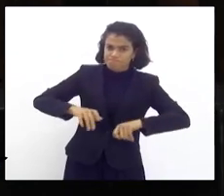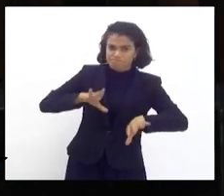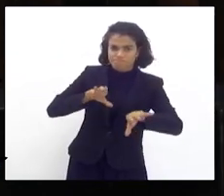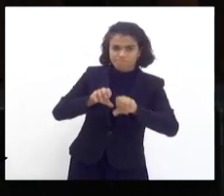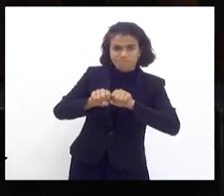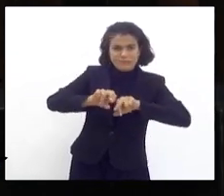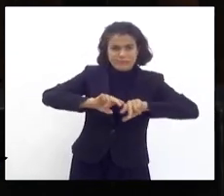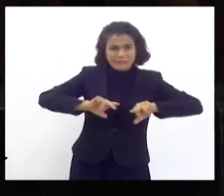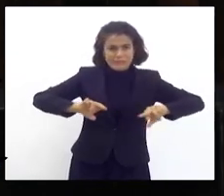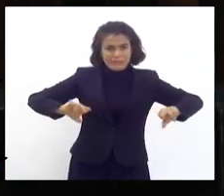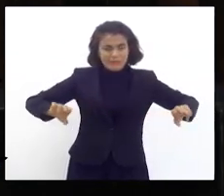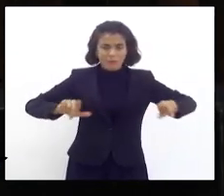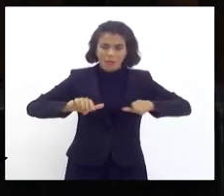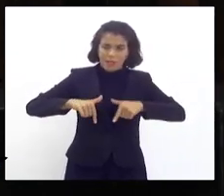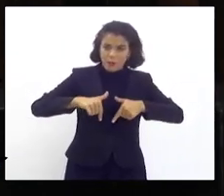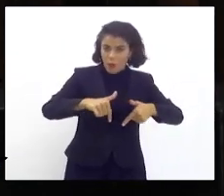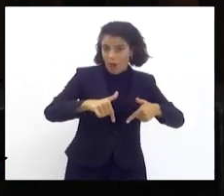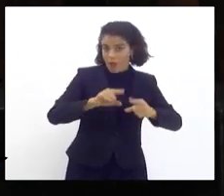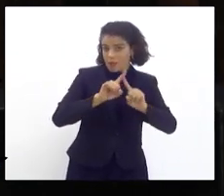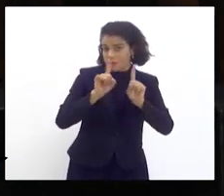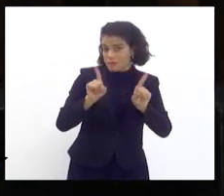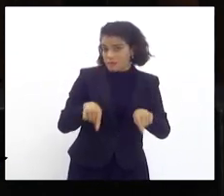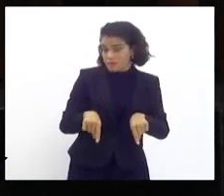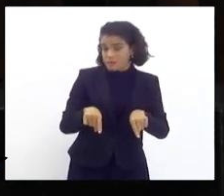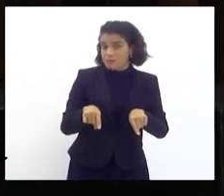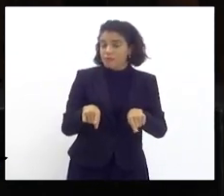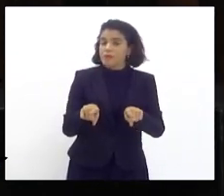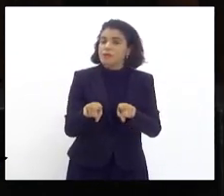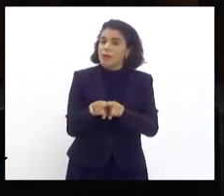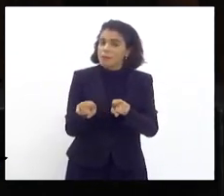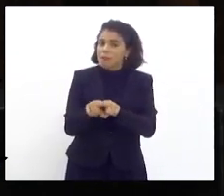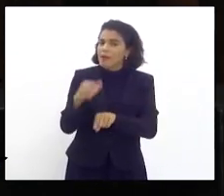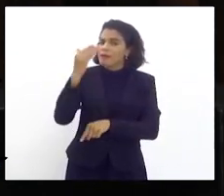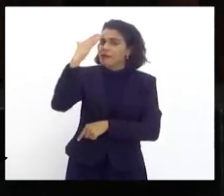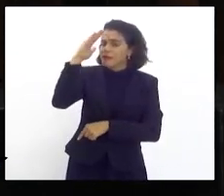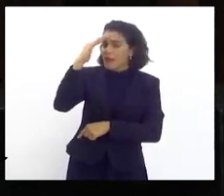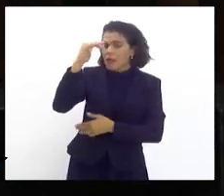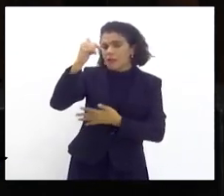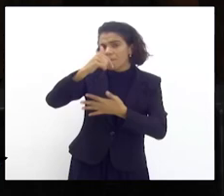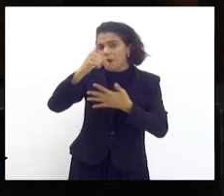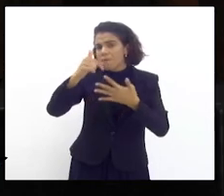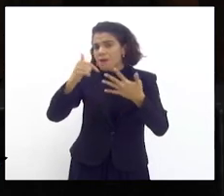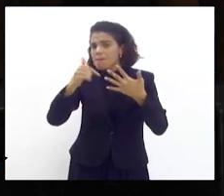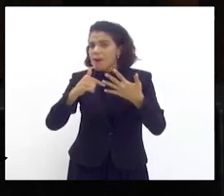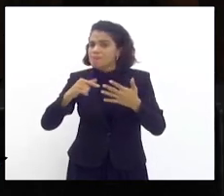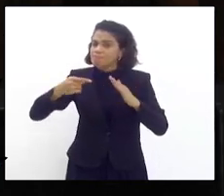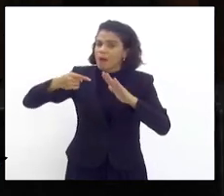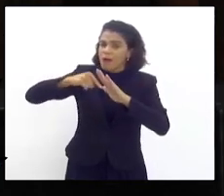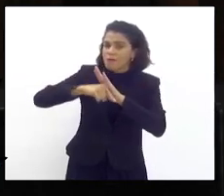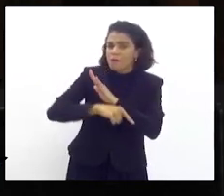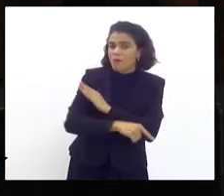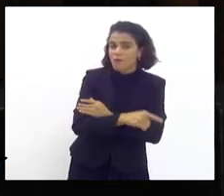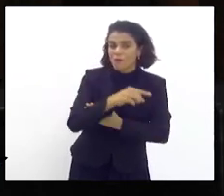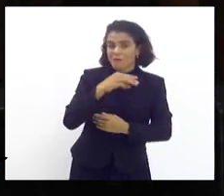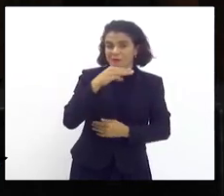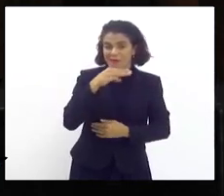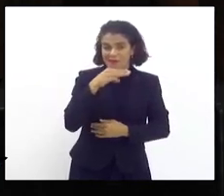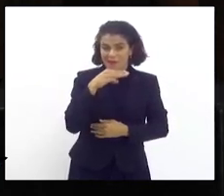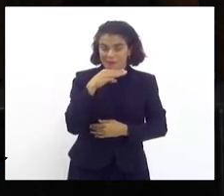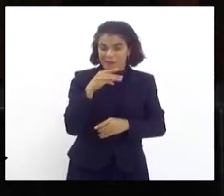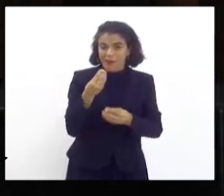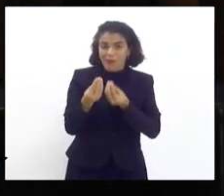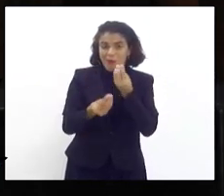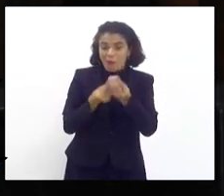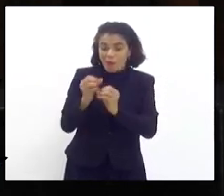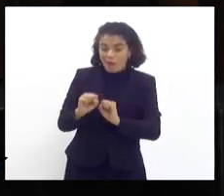para atuar nessa função, pois entende as particularidades de Mangaratiba e como é importante a defesa